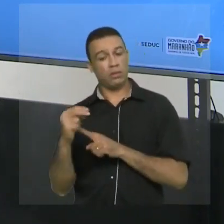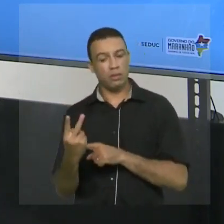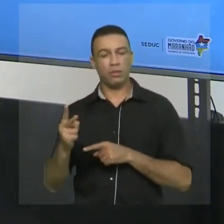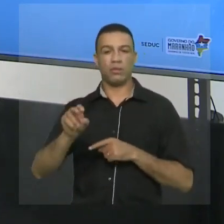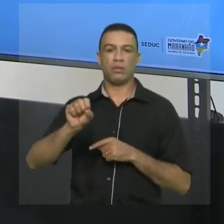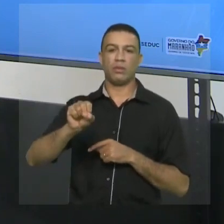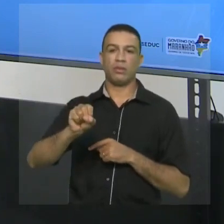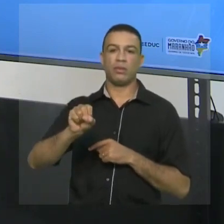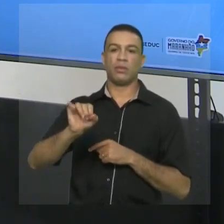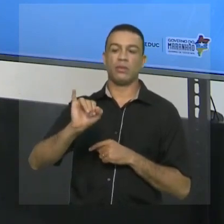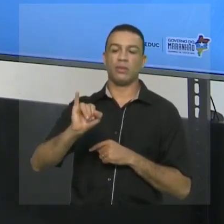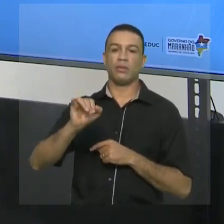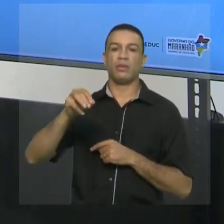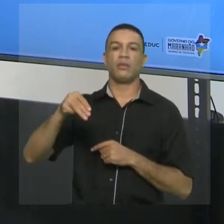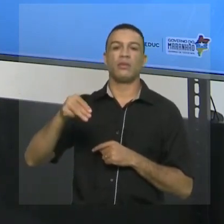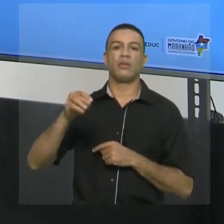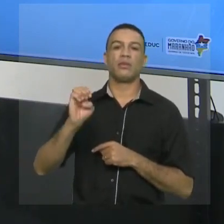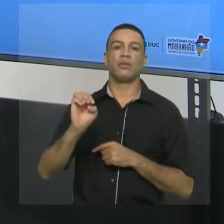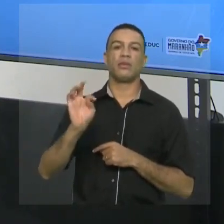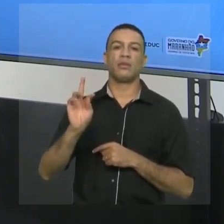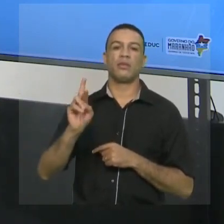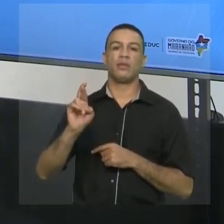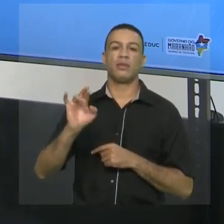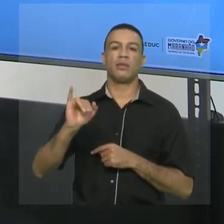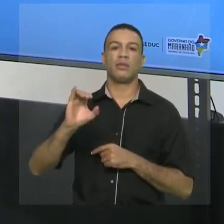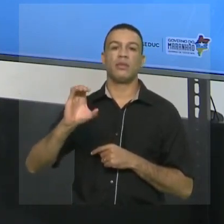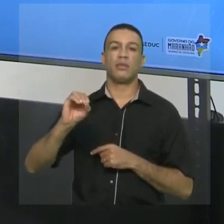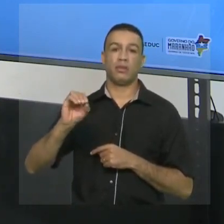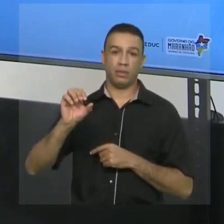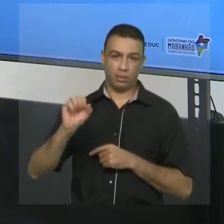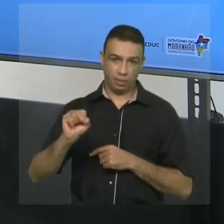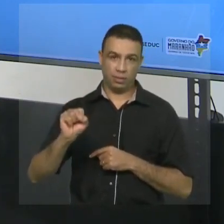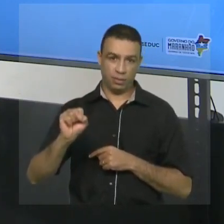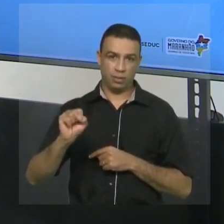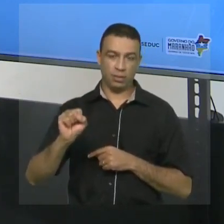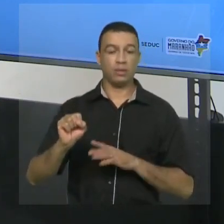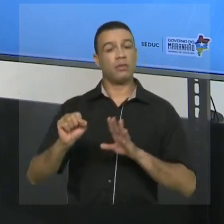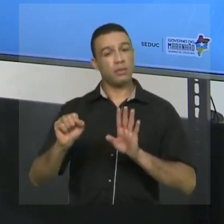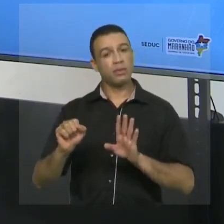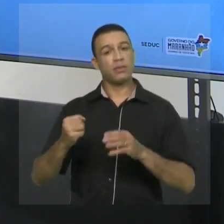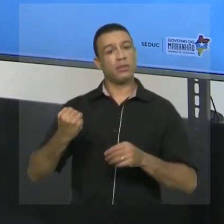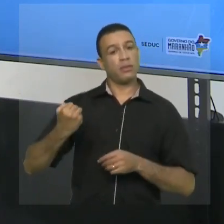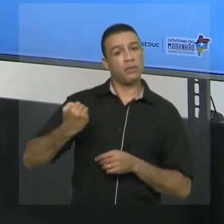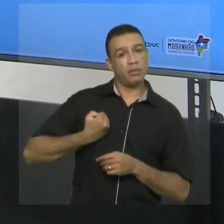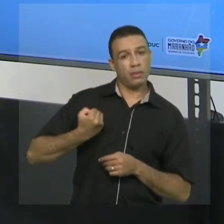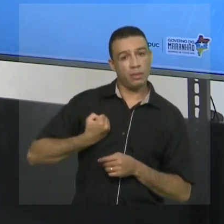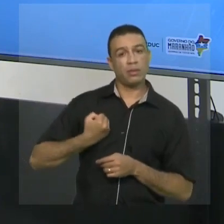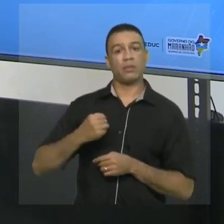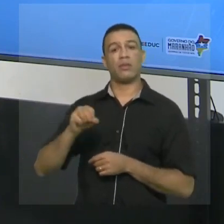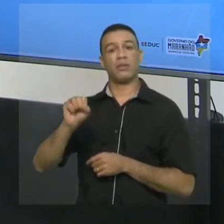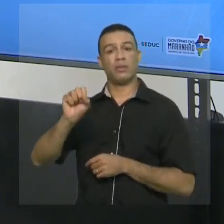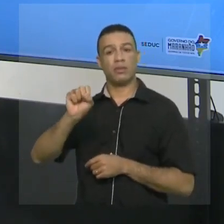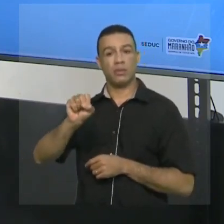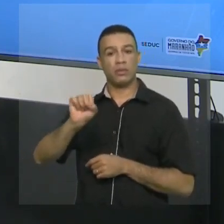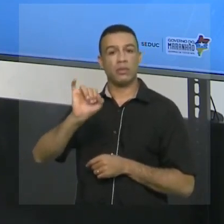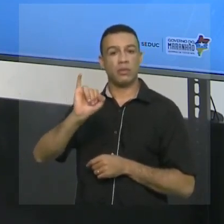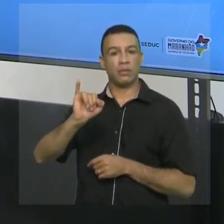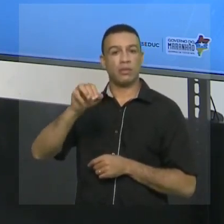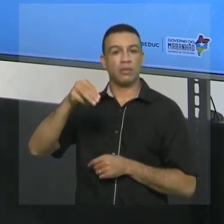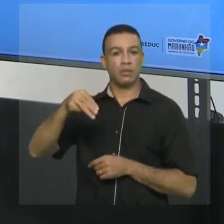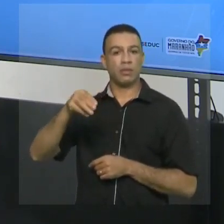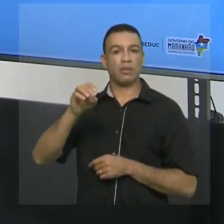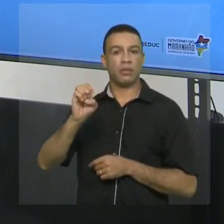são números opostos. Ou eu também posso falar números simétricos. Perfeito? Então,